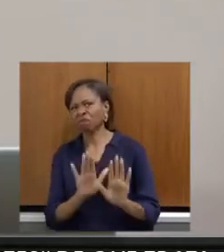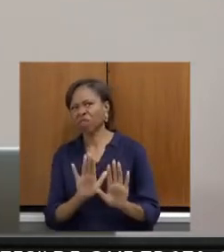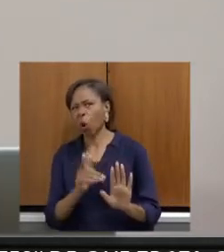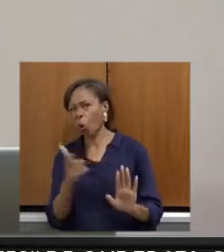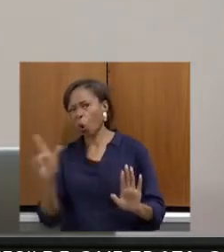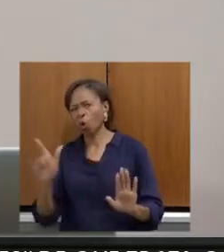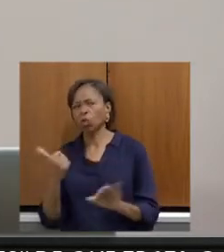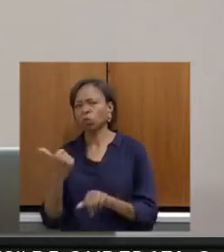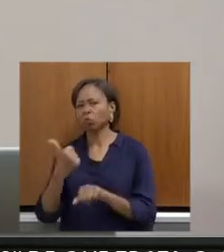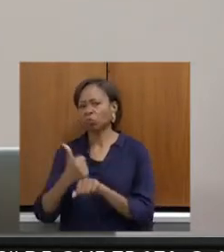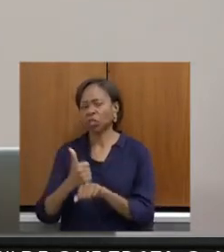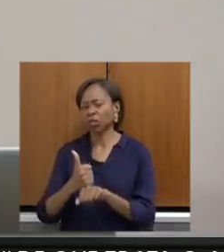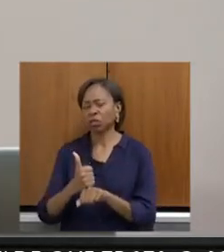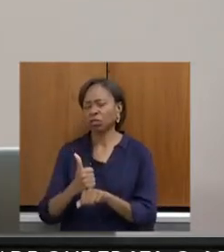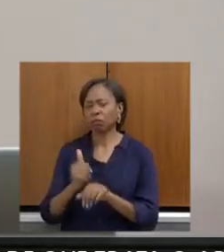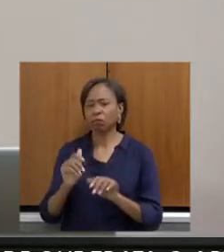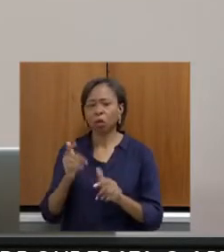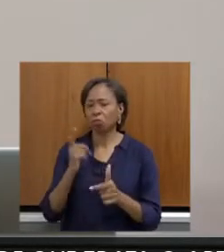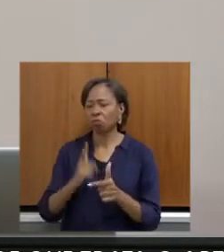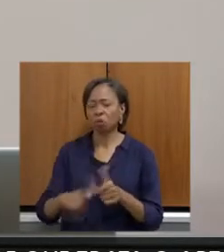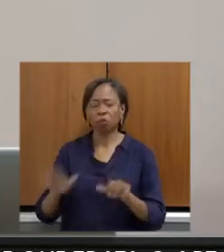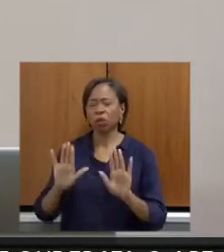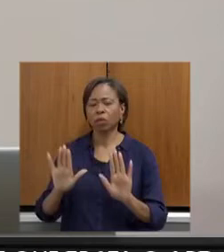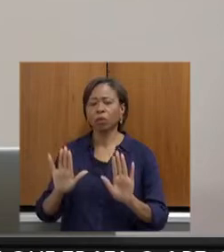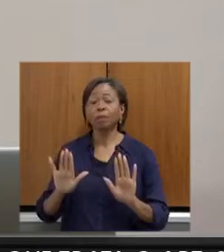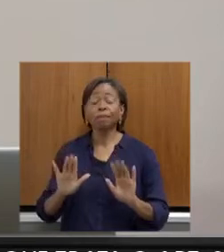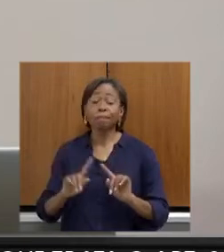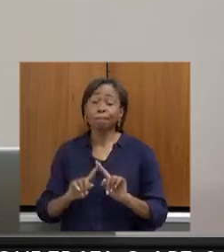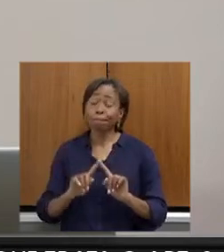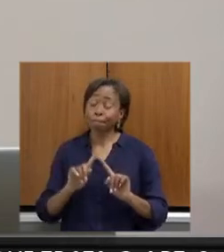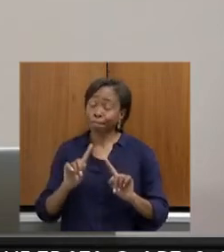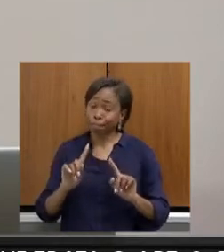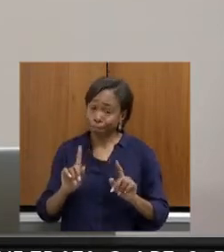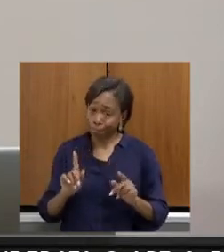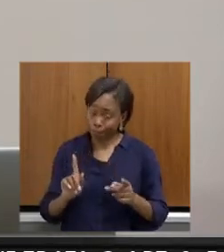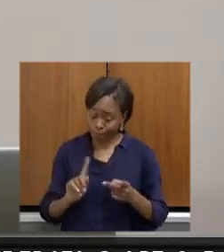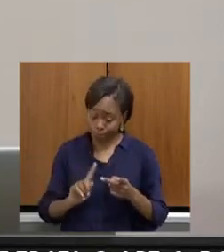e traga a população. Muito grave. Segundo ponto,